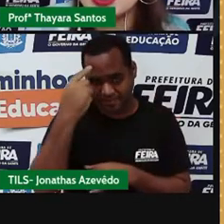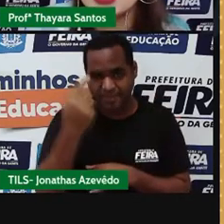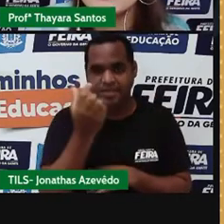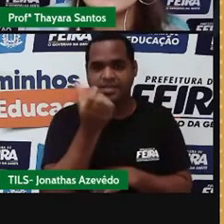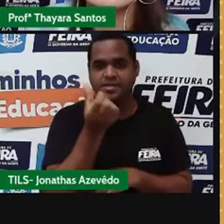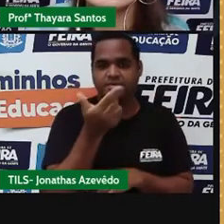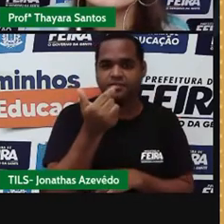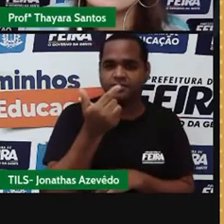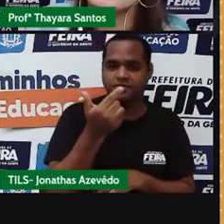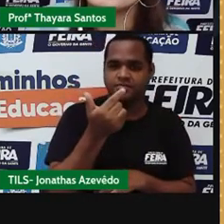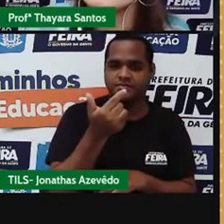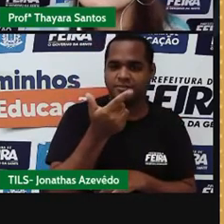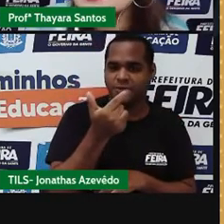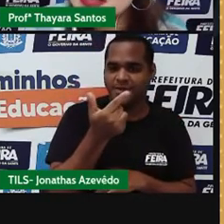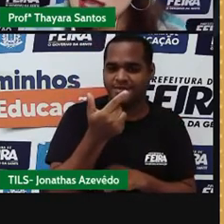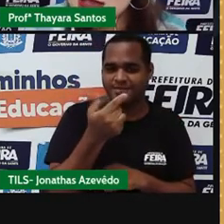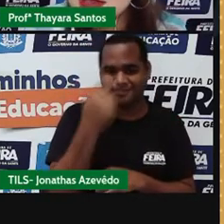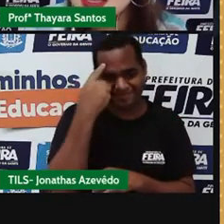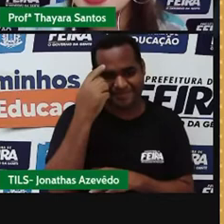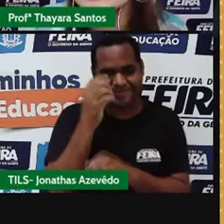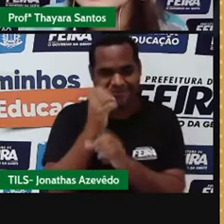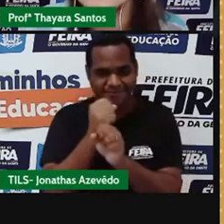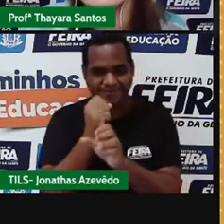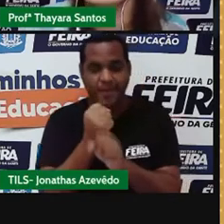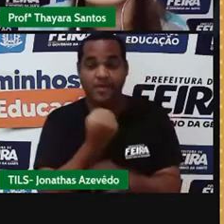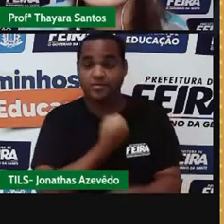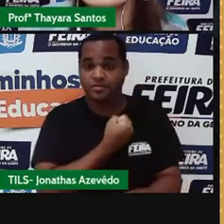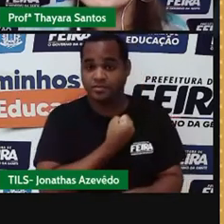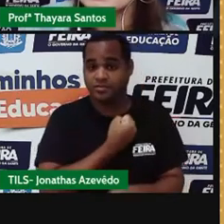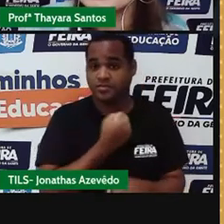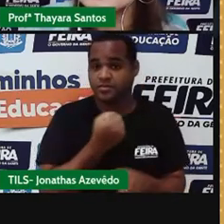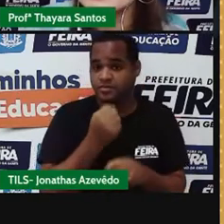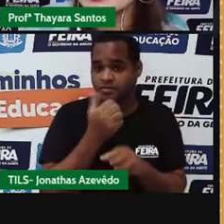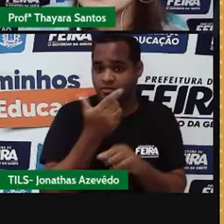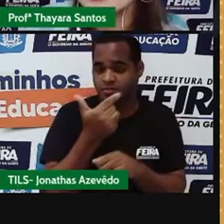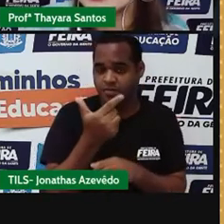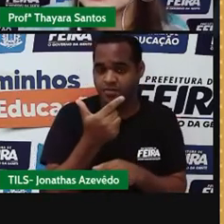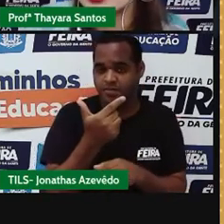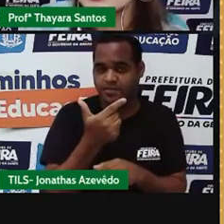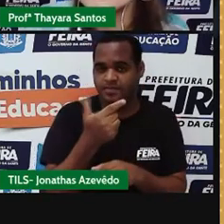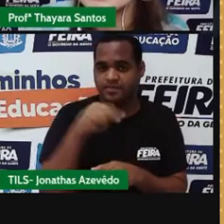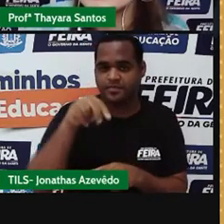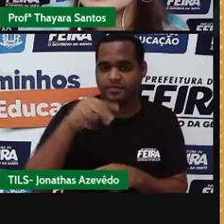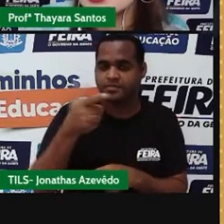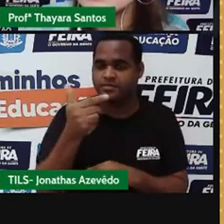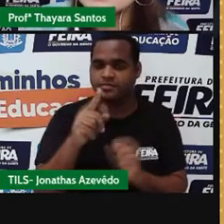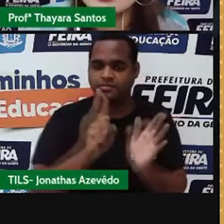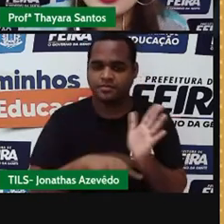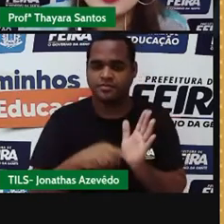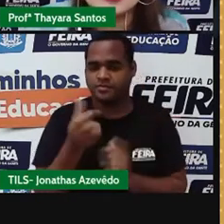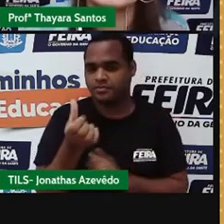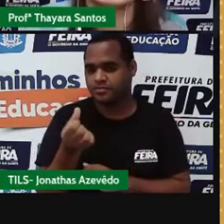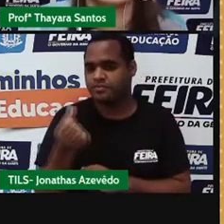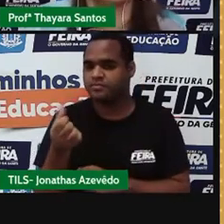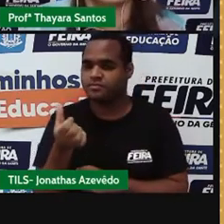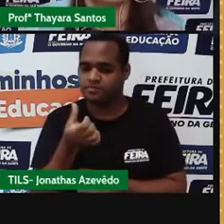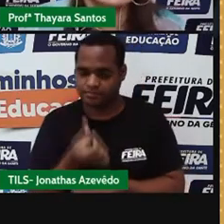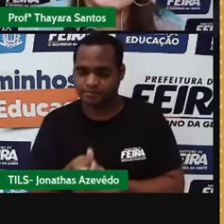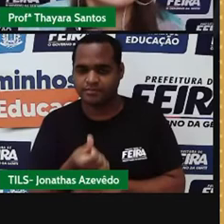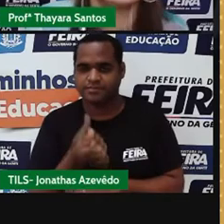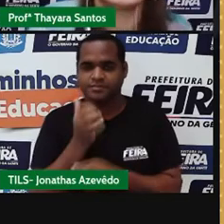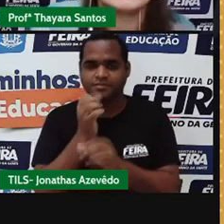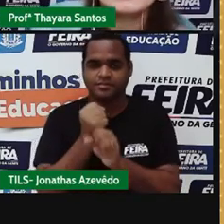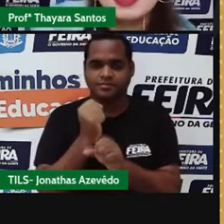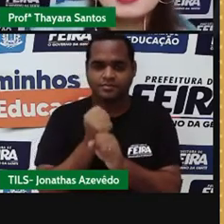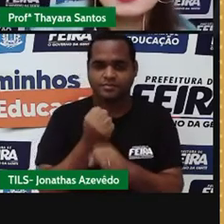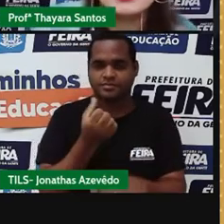12. Qual o número atômico dele? 6. Então, o número de nêutrons vai ser igual a 12 menos 6. 12 menos 6, a